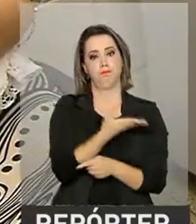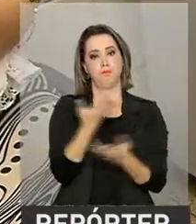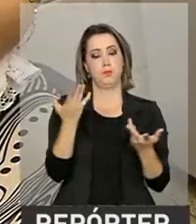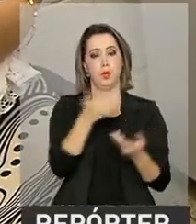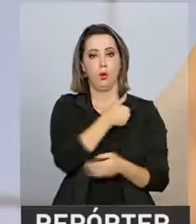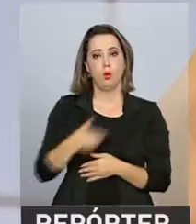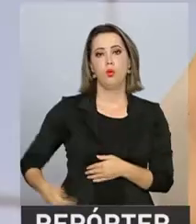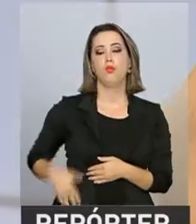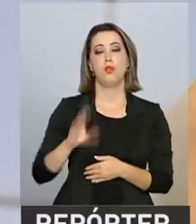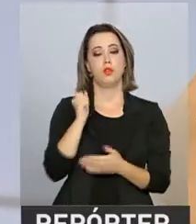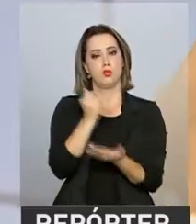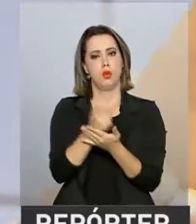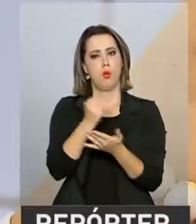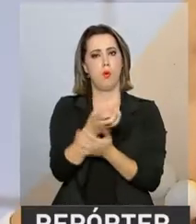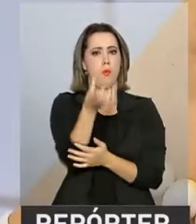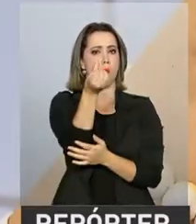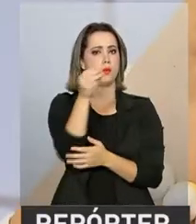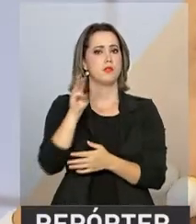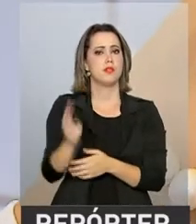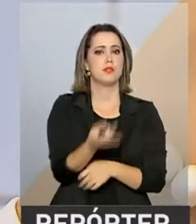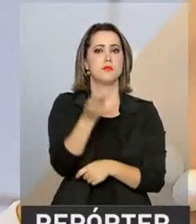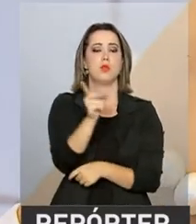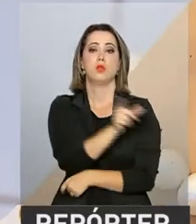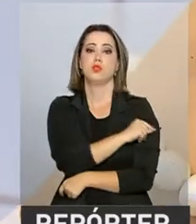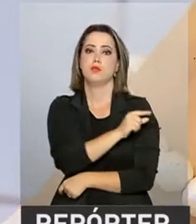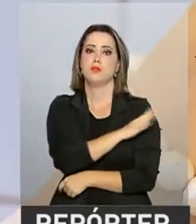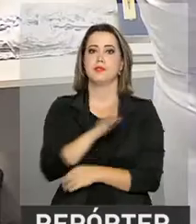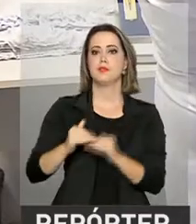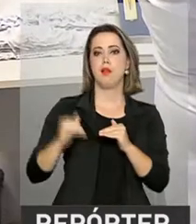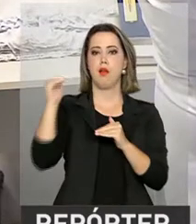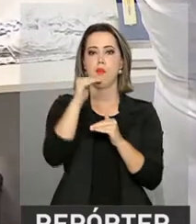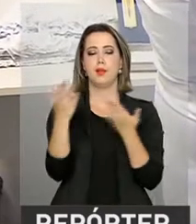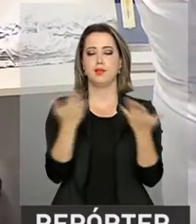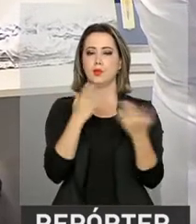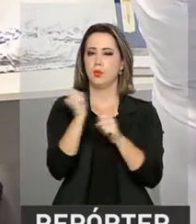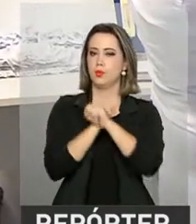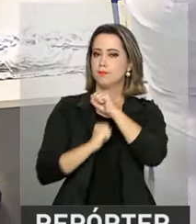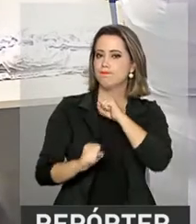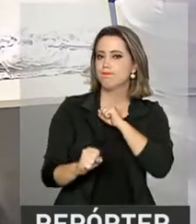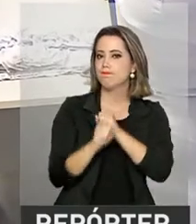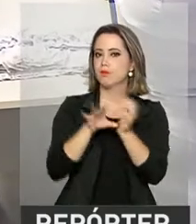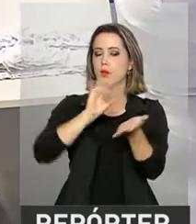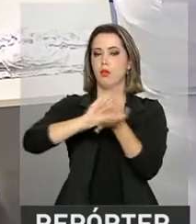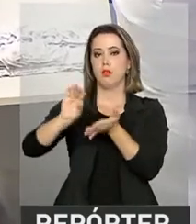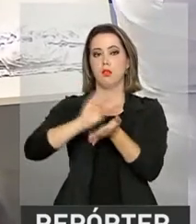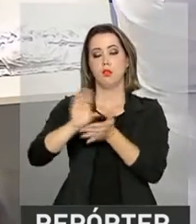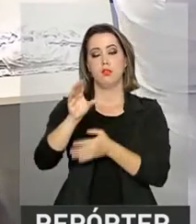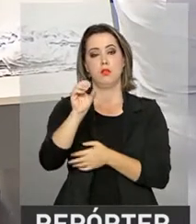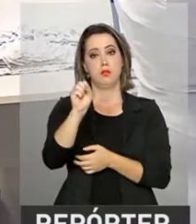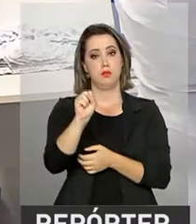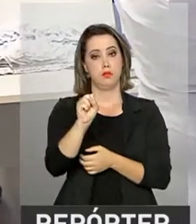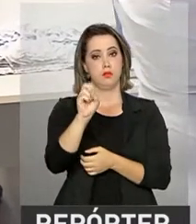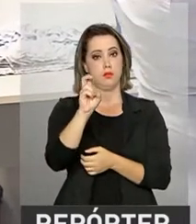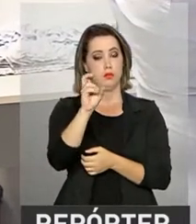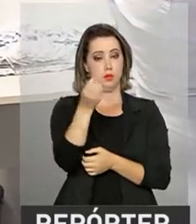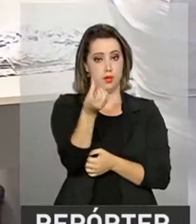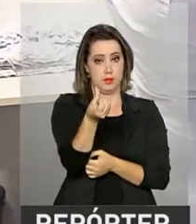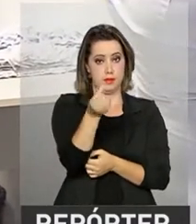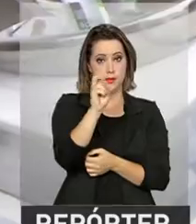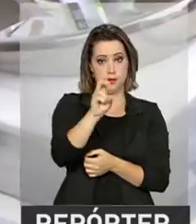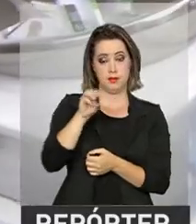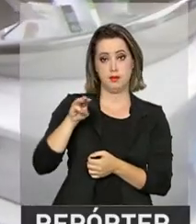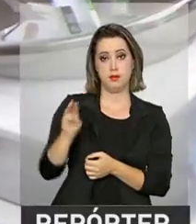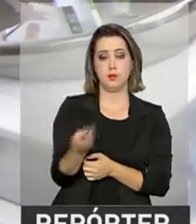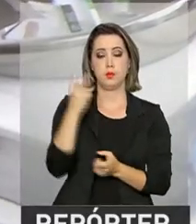6 milhões de doses a mais da vacina que em 2016, um investimento de quase 865 milhões de